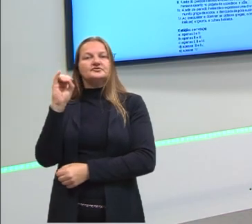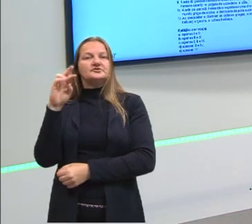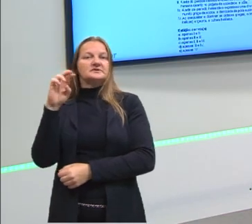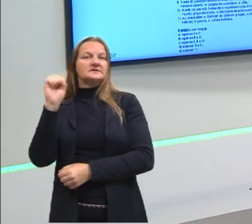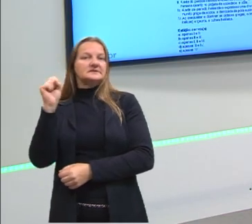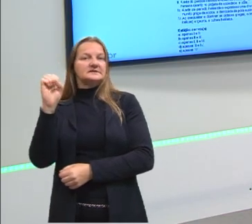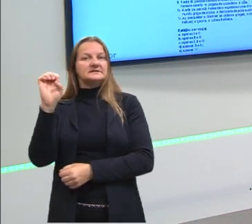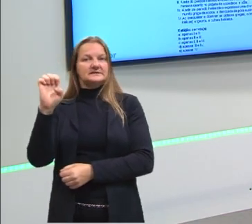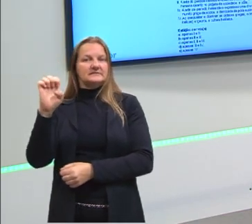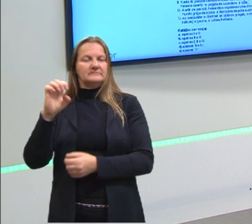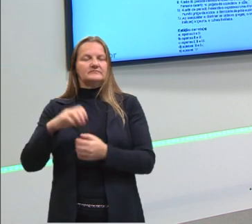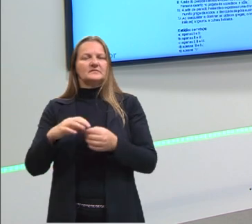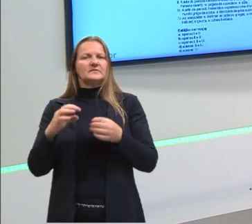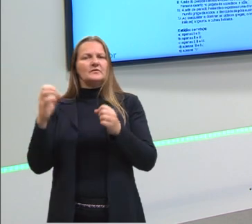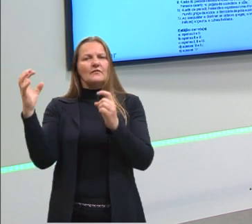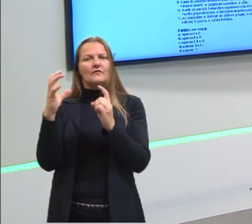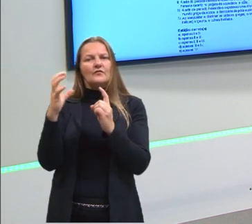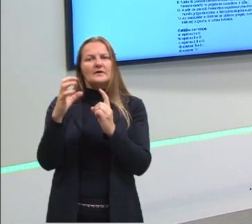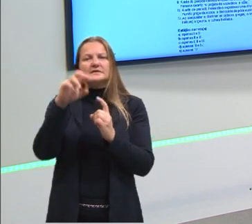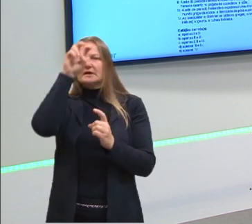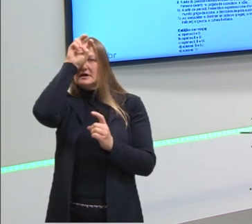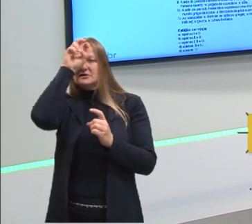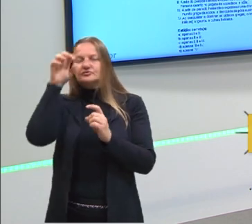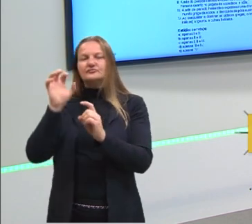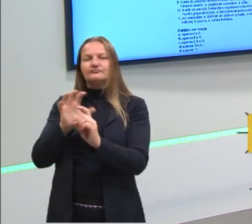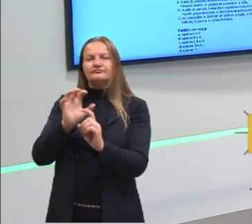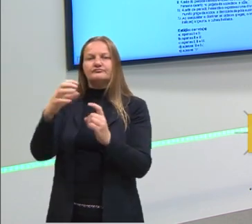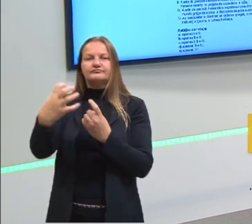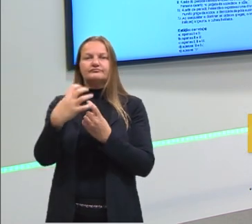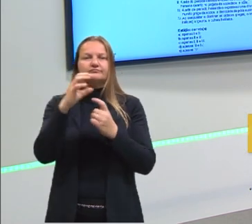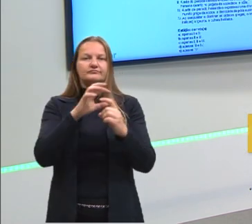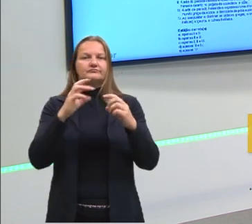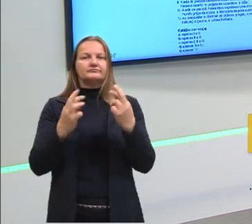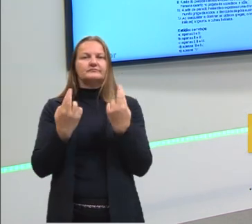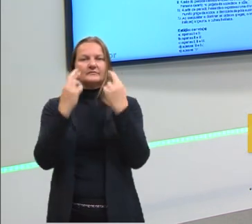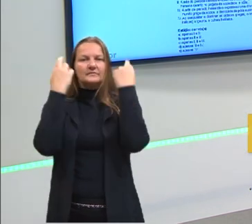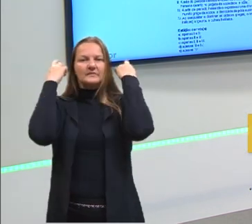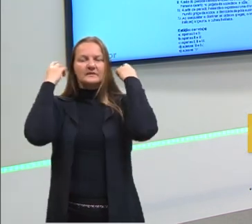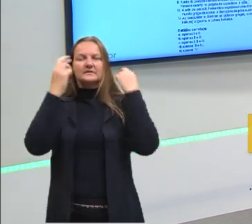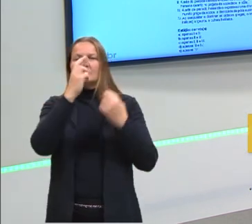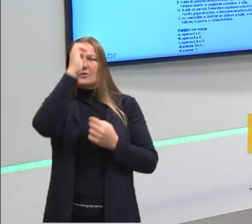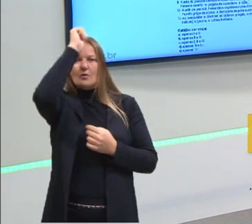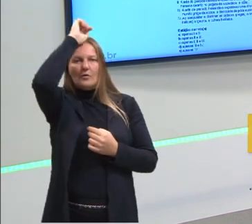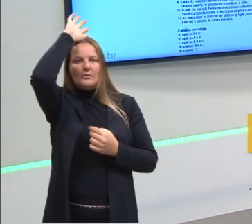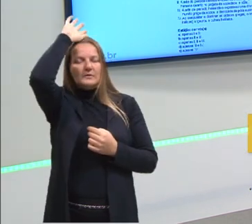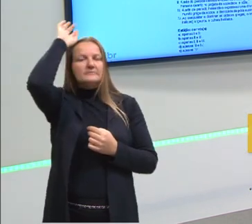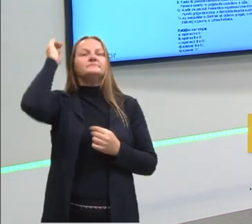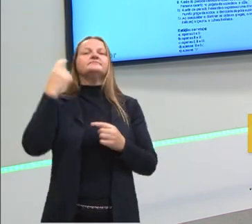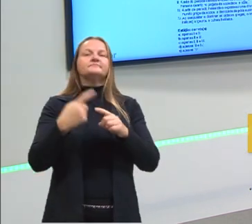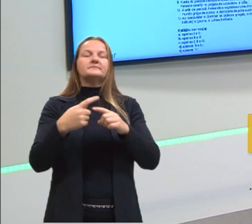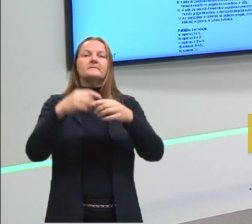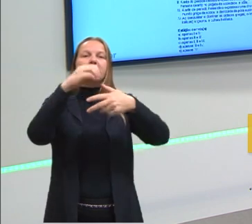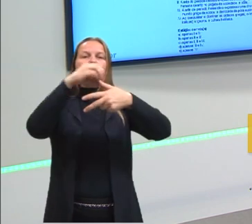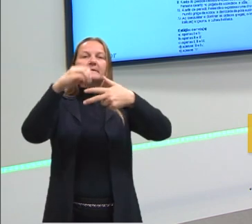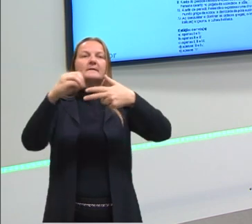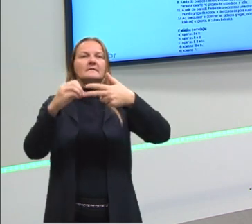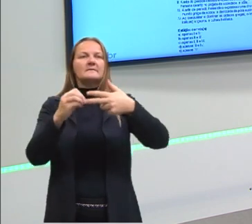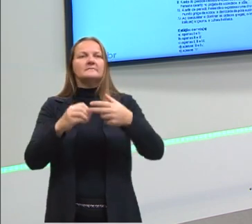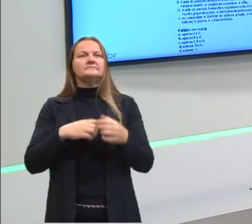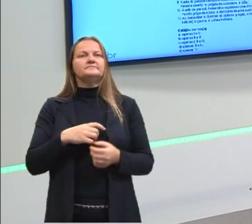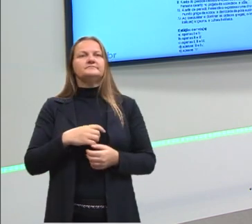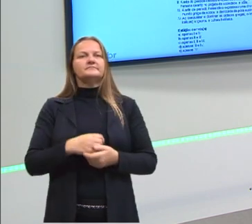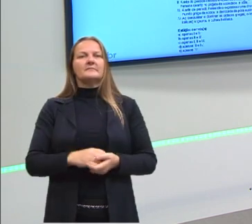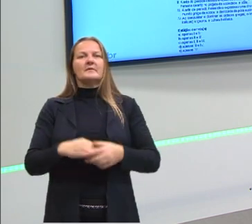percebemos a influência do Egito na Grécia, da Grécia em Roma. Portanto, aqui, nesta questão do Enem, pessoal, nós temos a